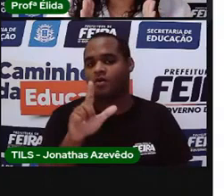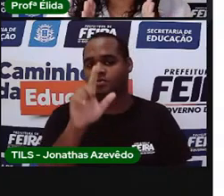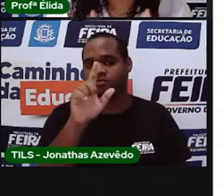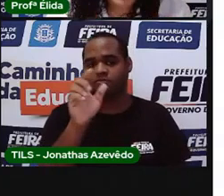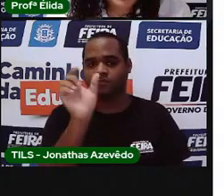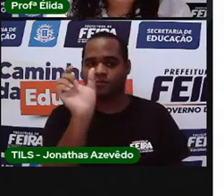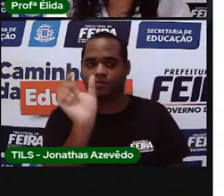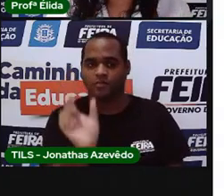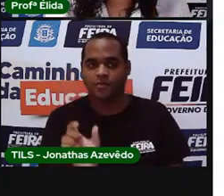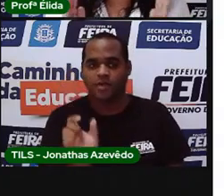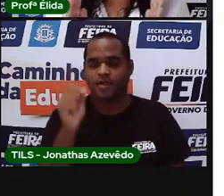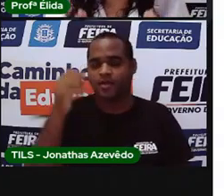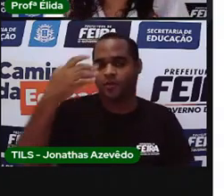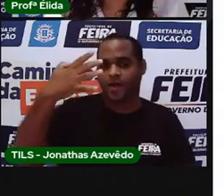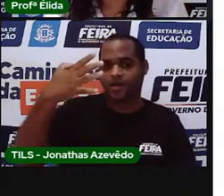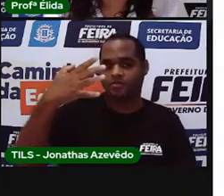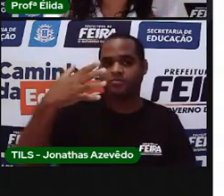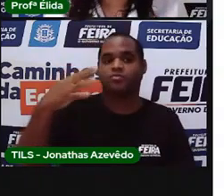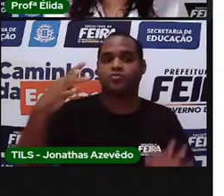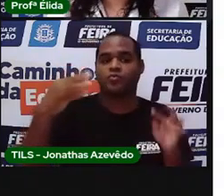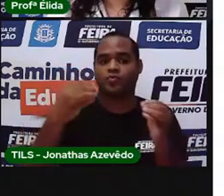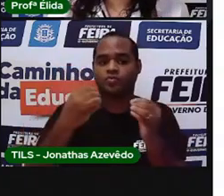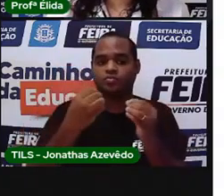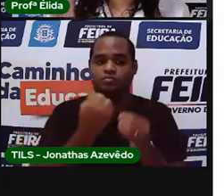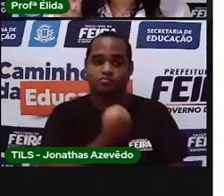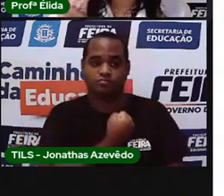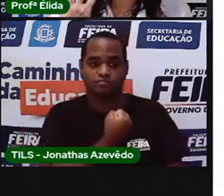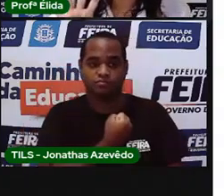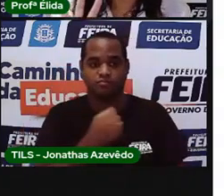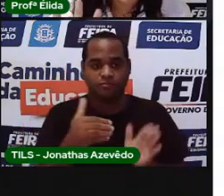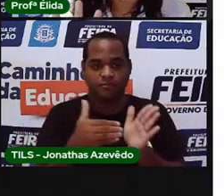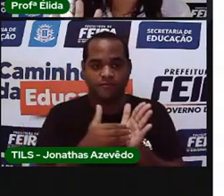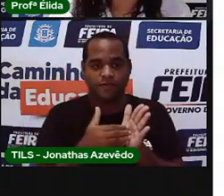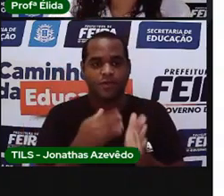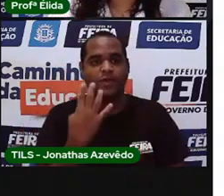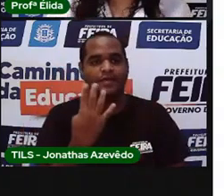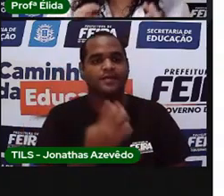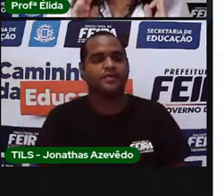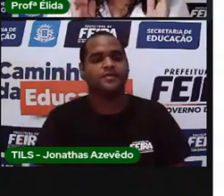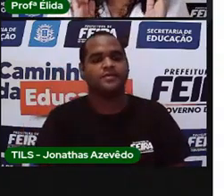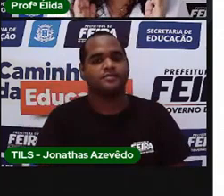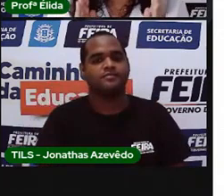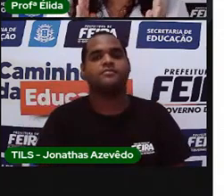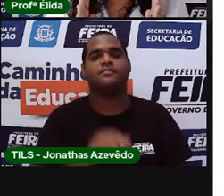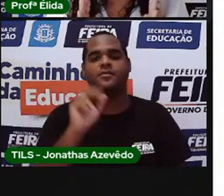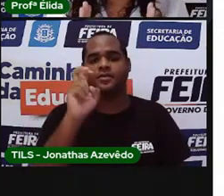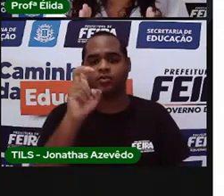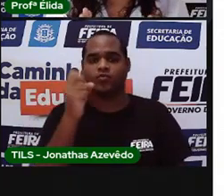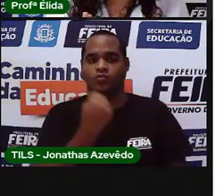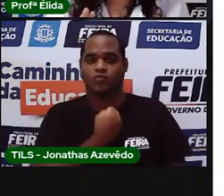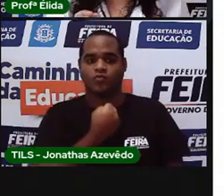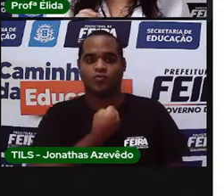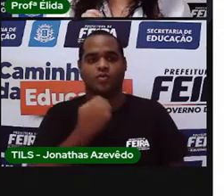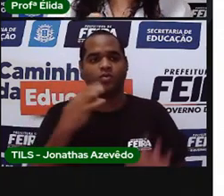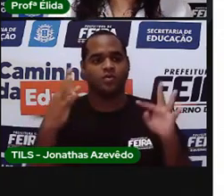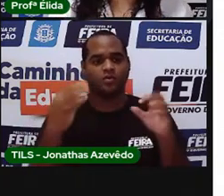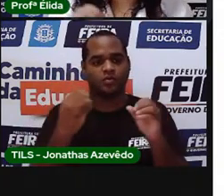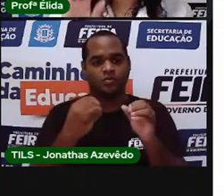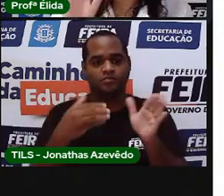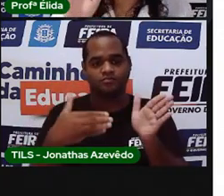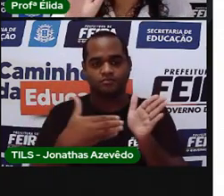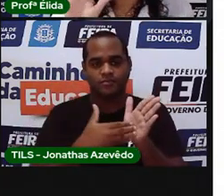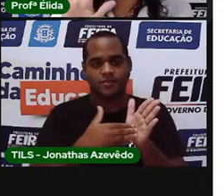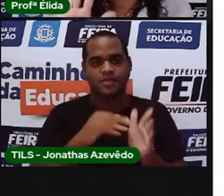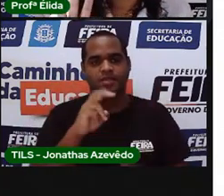que tem o número 4, todos vão terminar com o número 4. Na coluna do número 5, vão